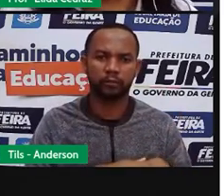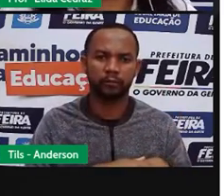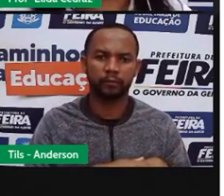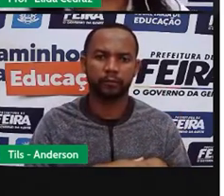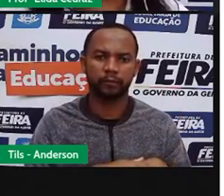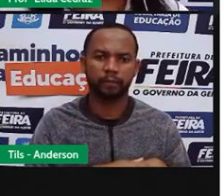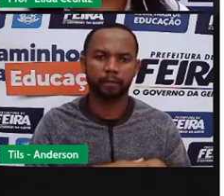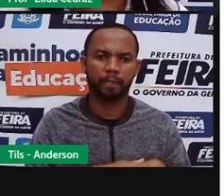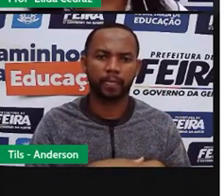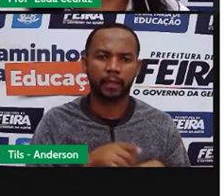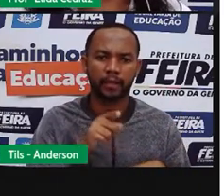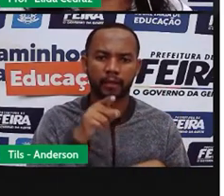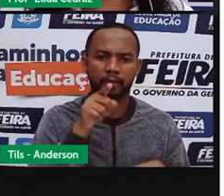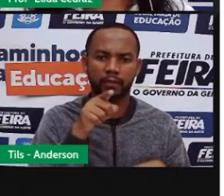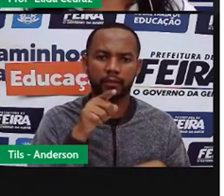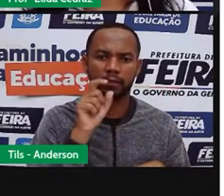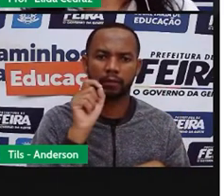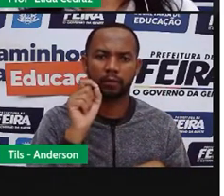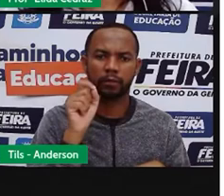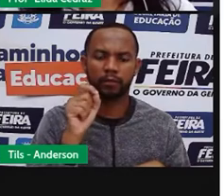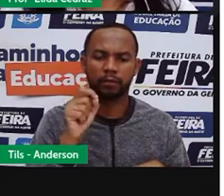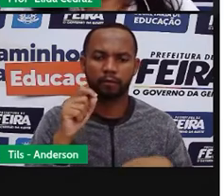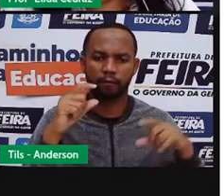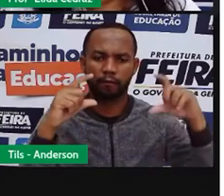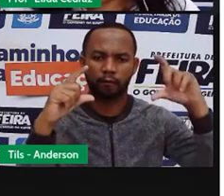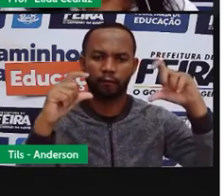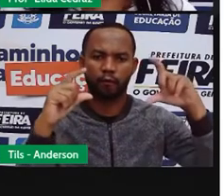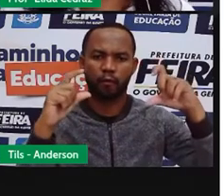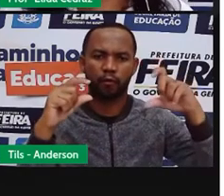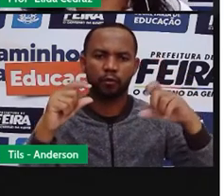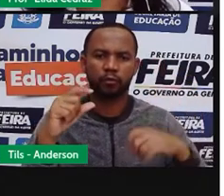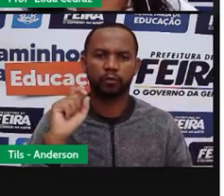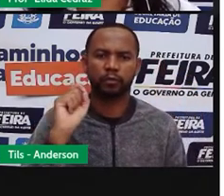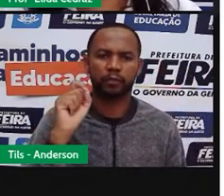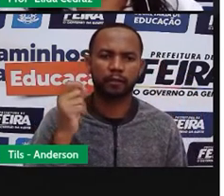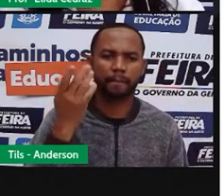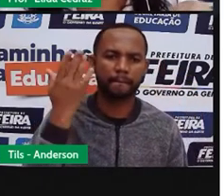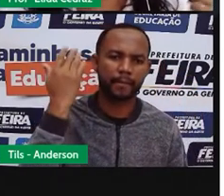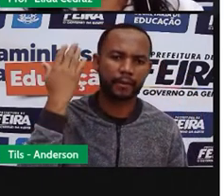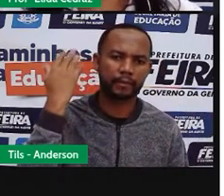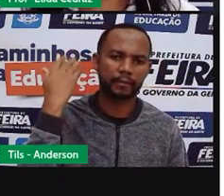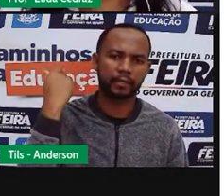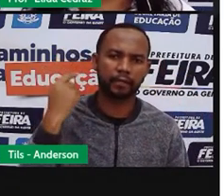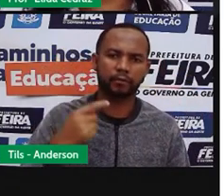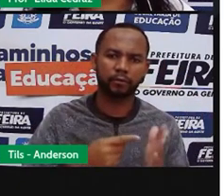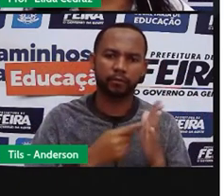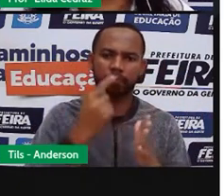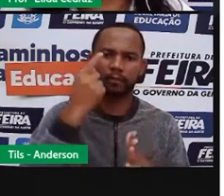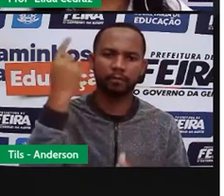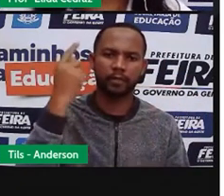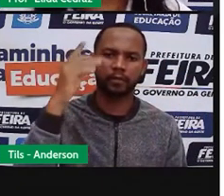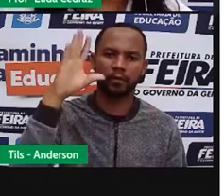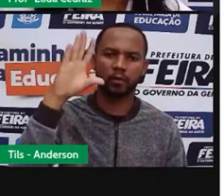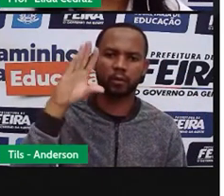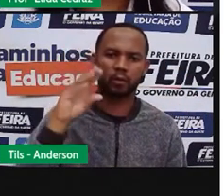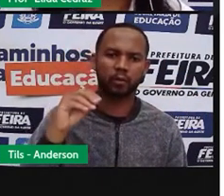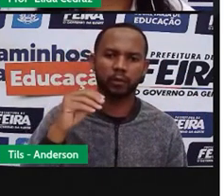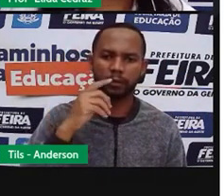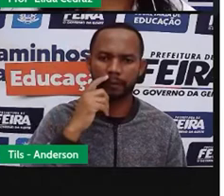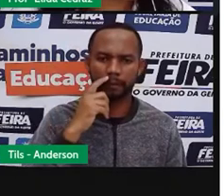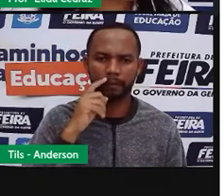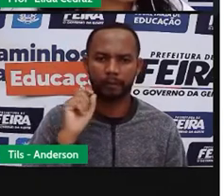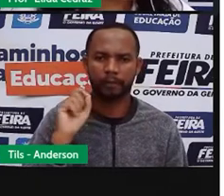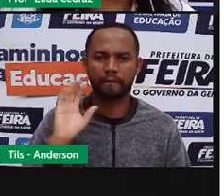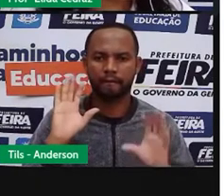Aqui, são alguns dos eventos que foram os primeiros noturnos. Os bingos,